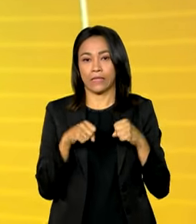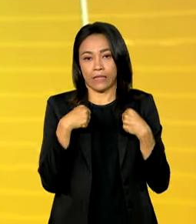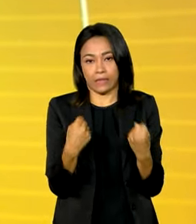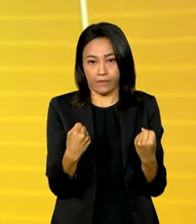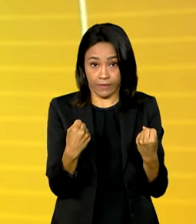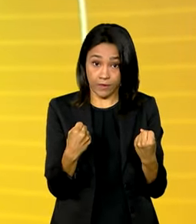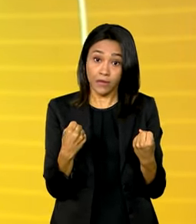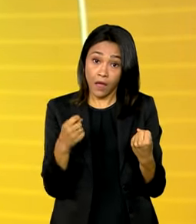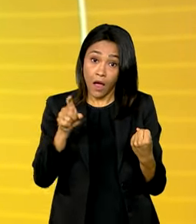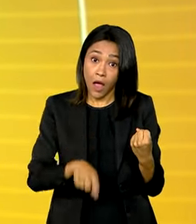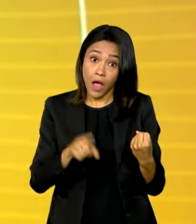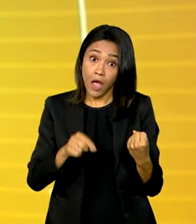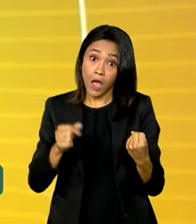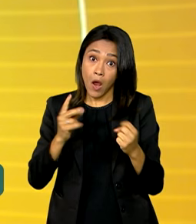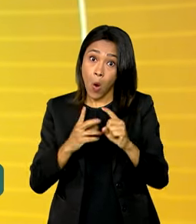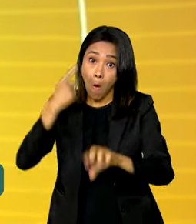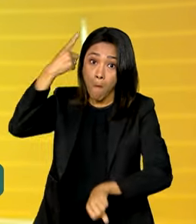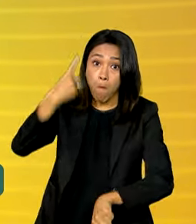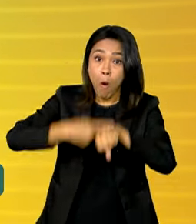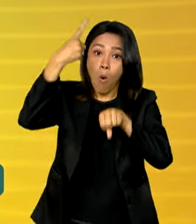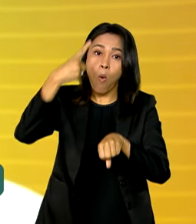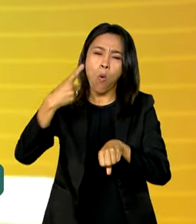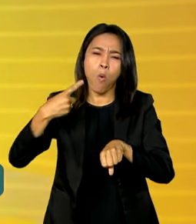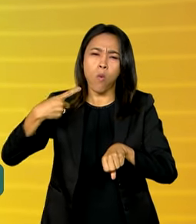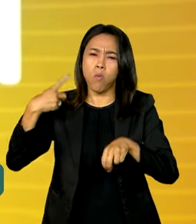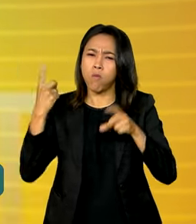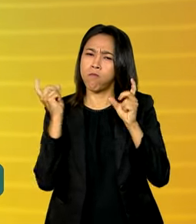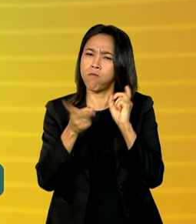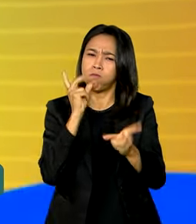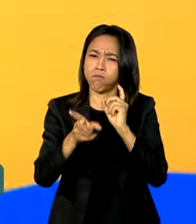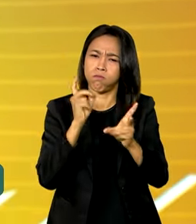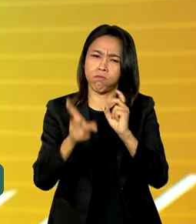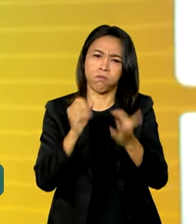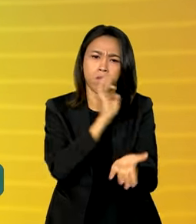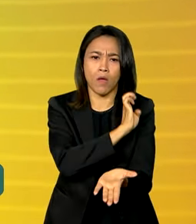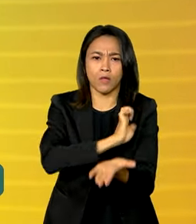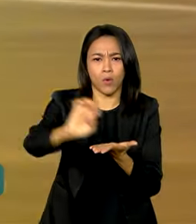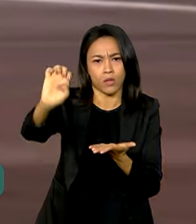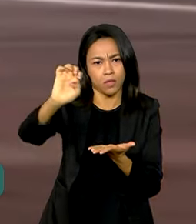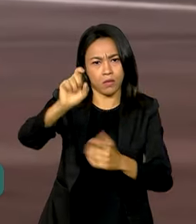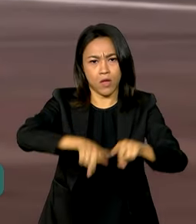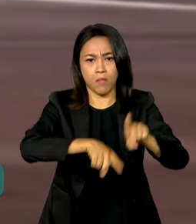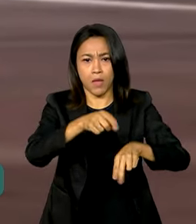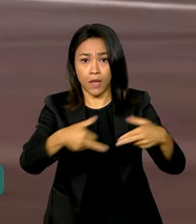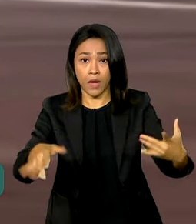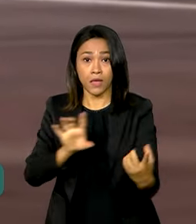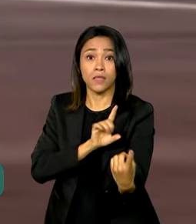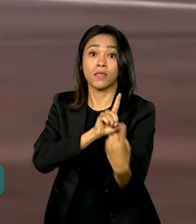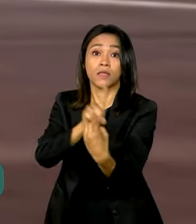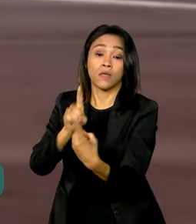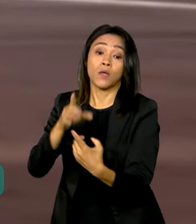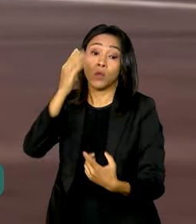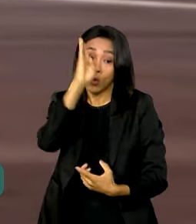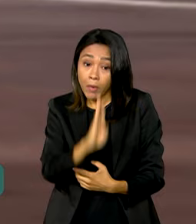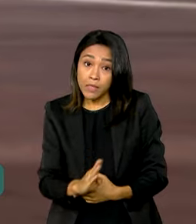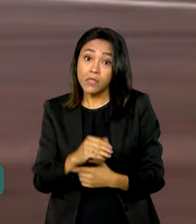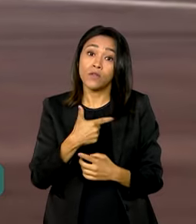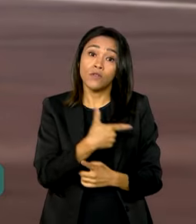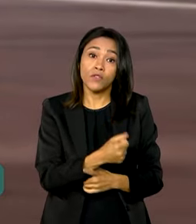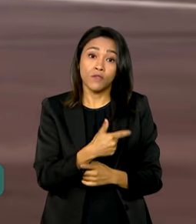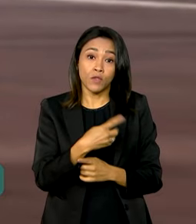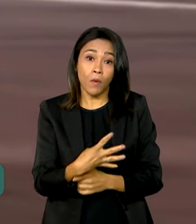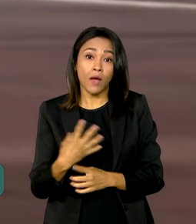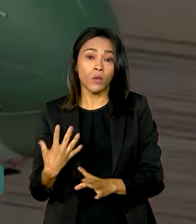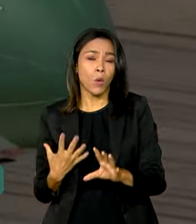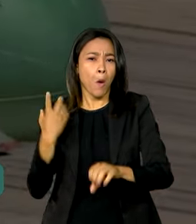país, que alcançou um novo recorde nas exportações de produtos e serviços. Em 2024, o Brasil atingiu a marca de